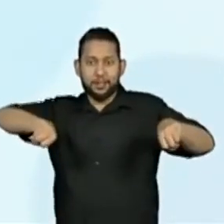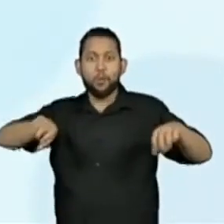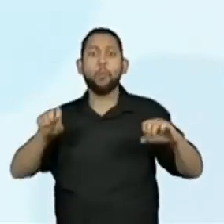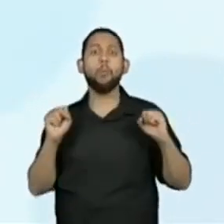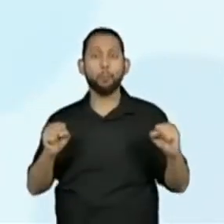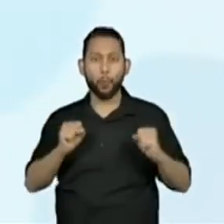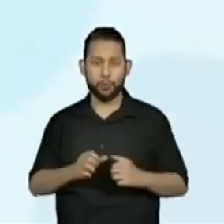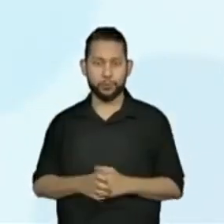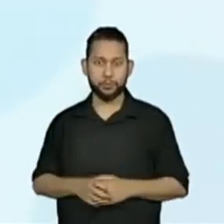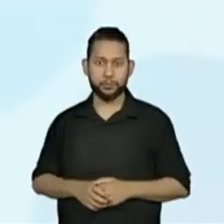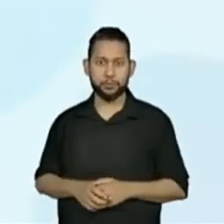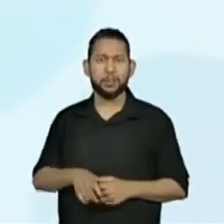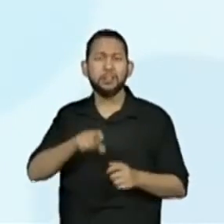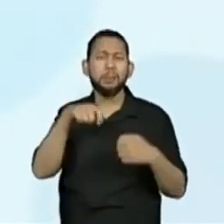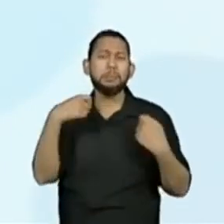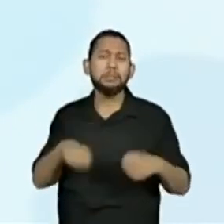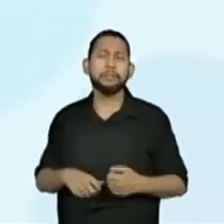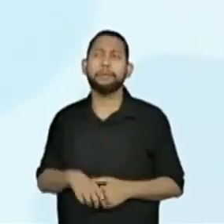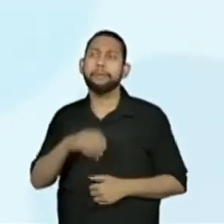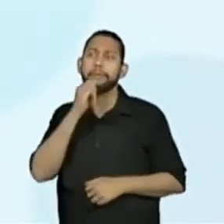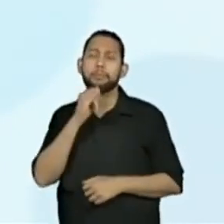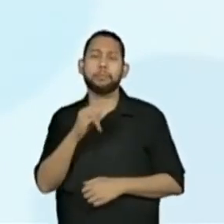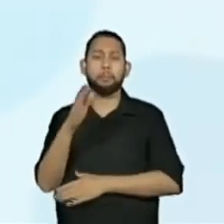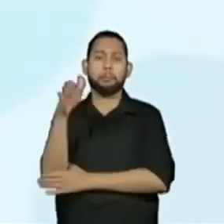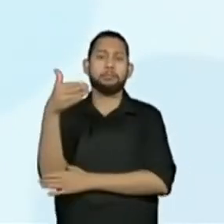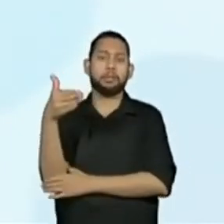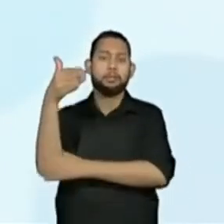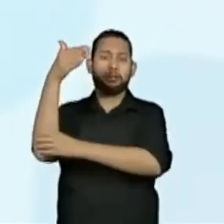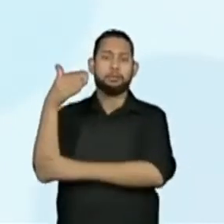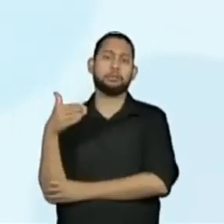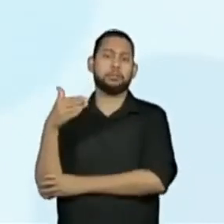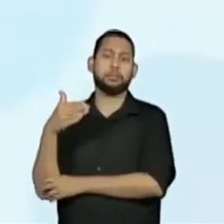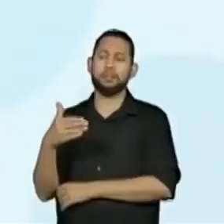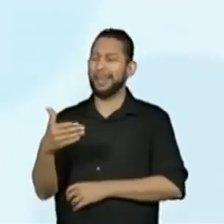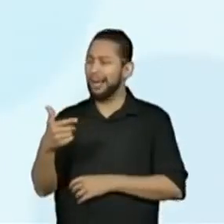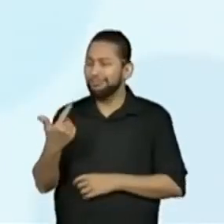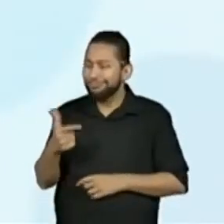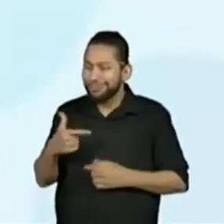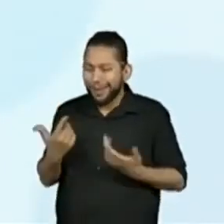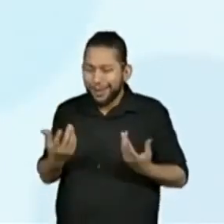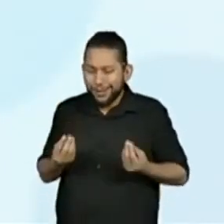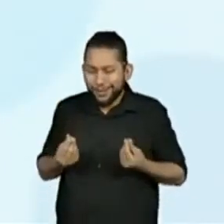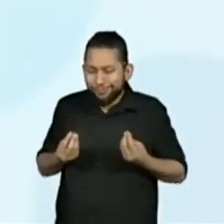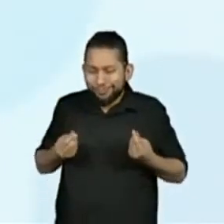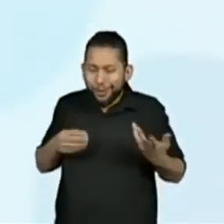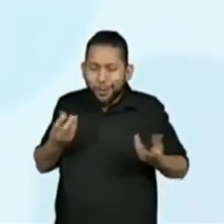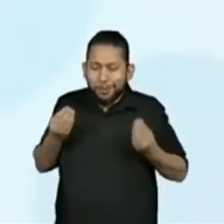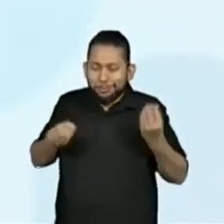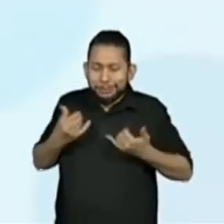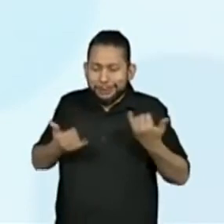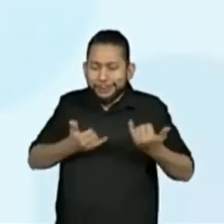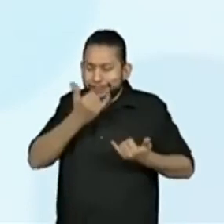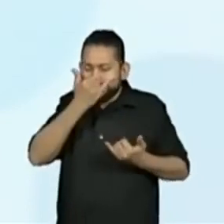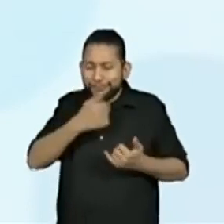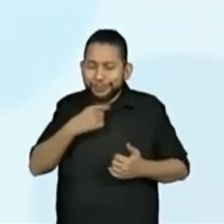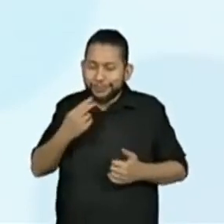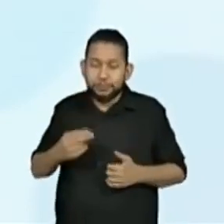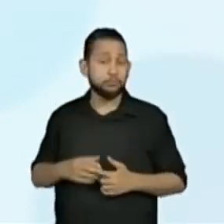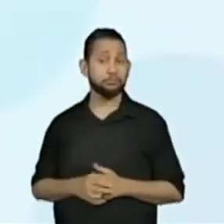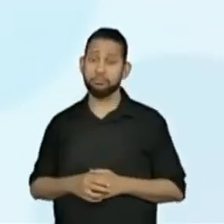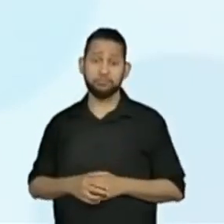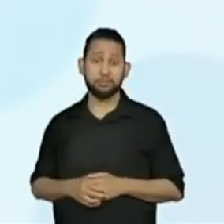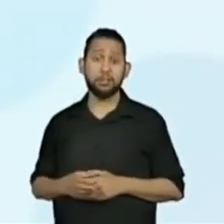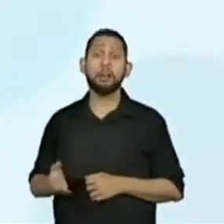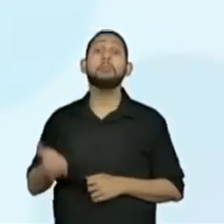atenção. Você não precisa se privar dessa brincadeira se você não tiver as bandeirinhas. Quando eu brincava, a gente usava